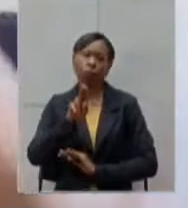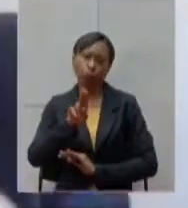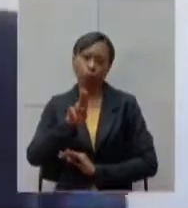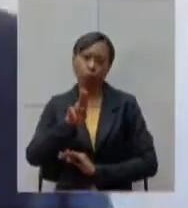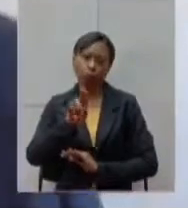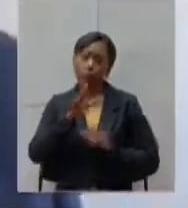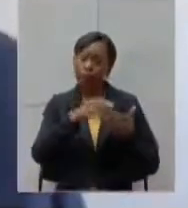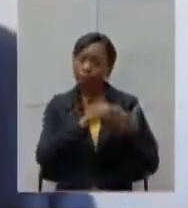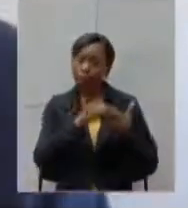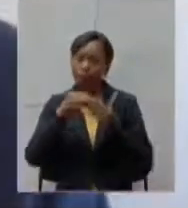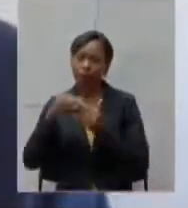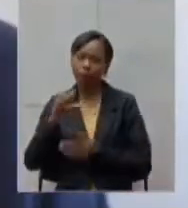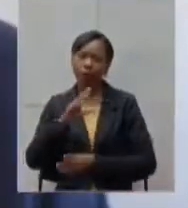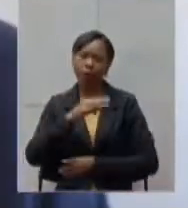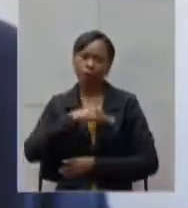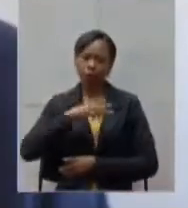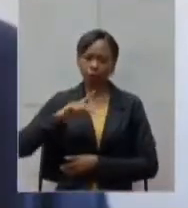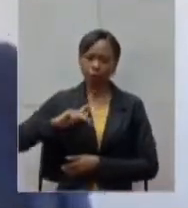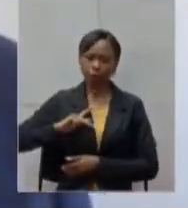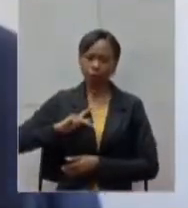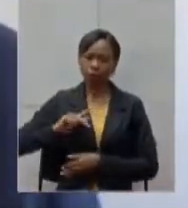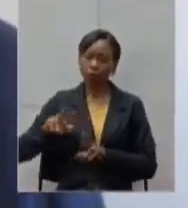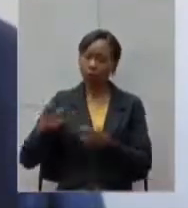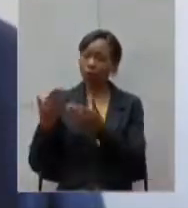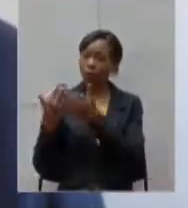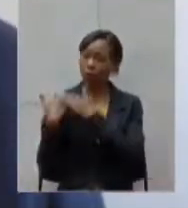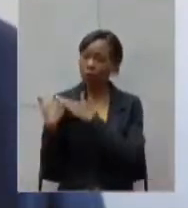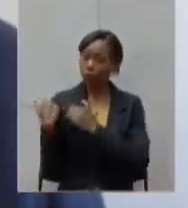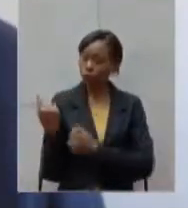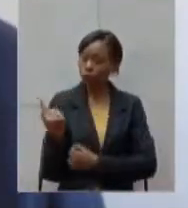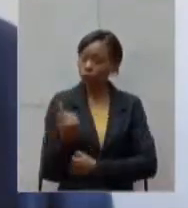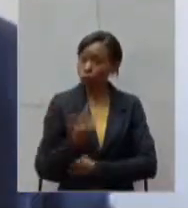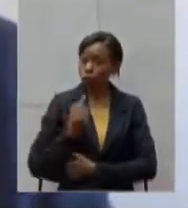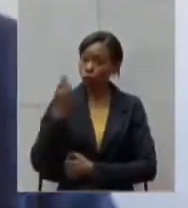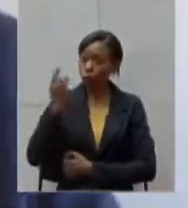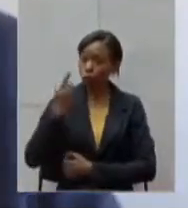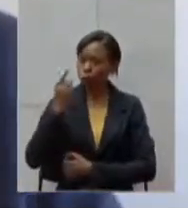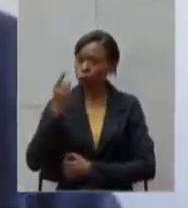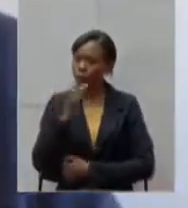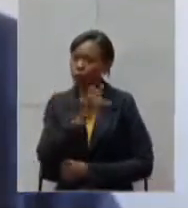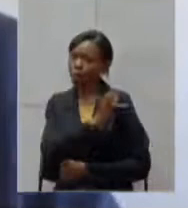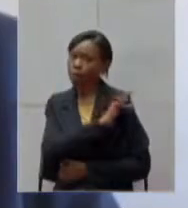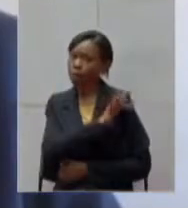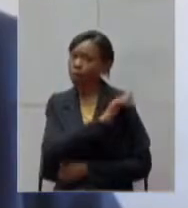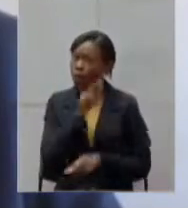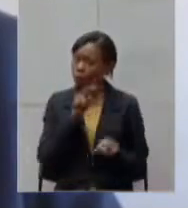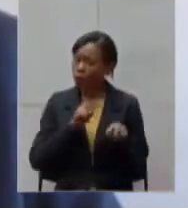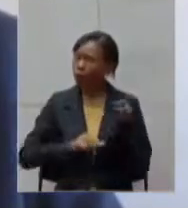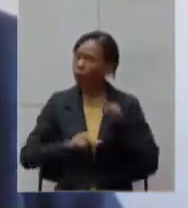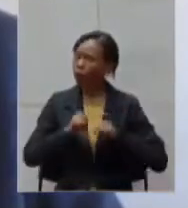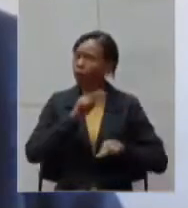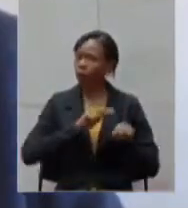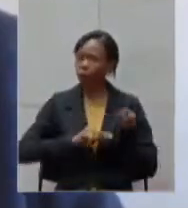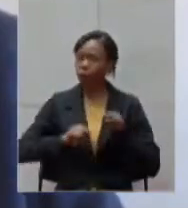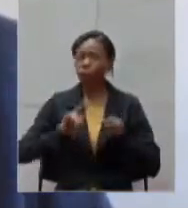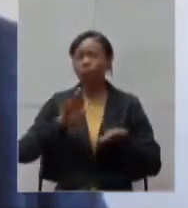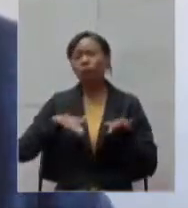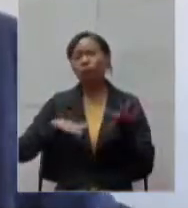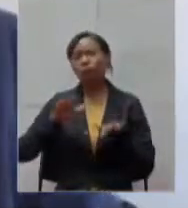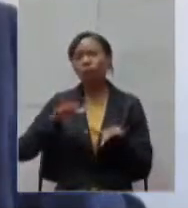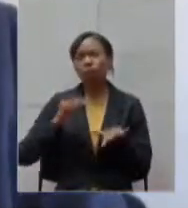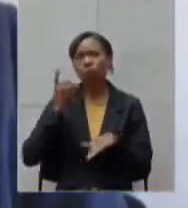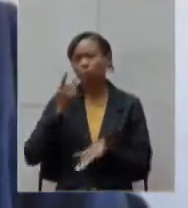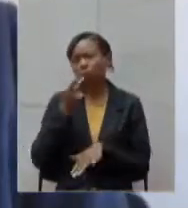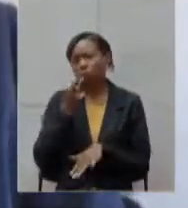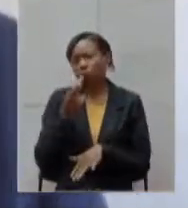nós deputados e deputadas a Assembleia Legislativa fiscalizar e acompanhar isso obviamente aí deputados vem falar mas isso não